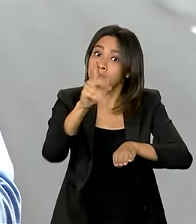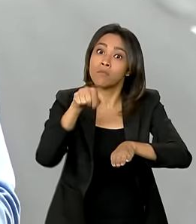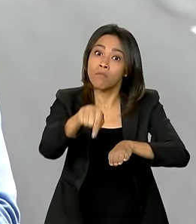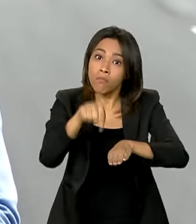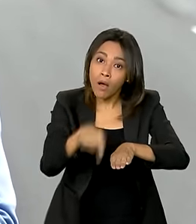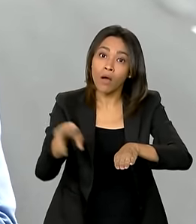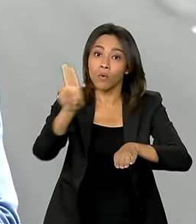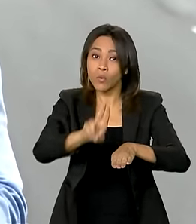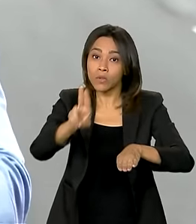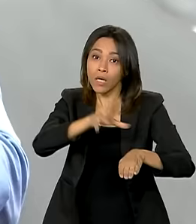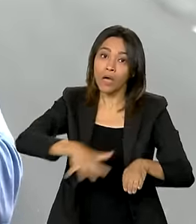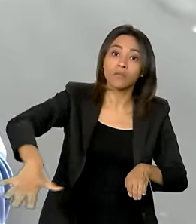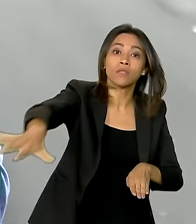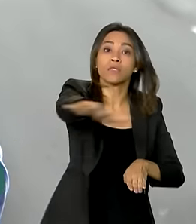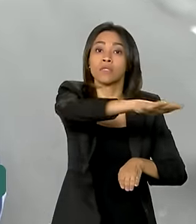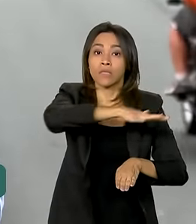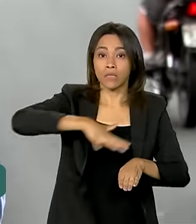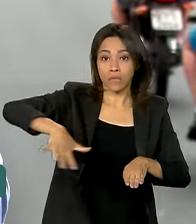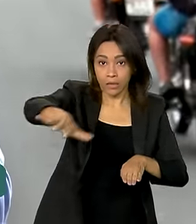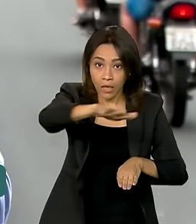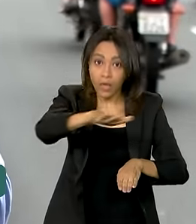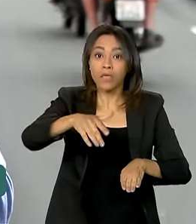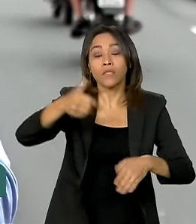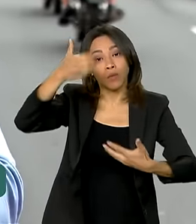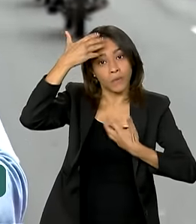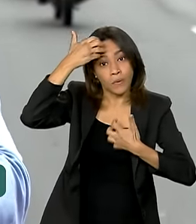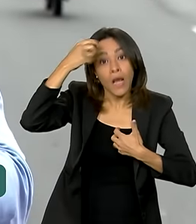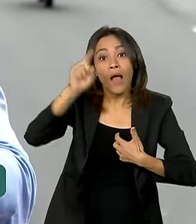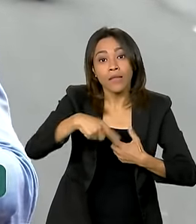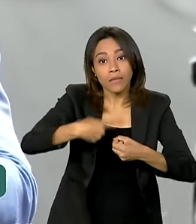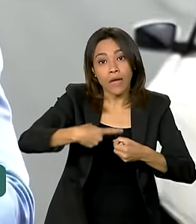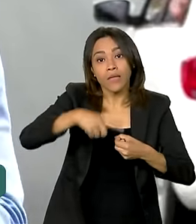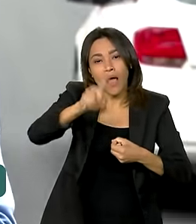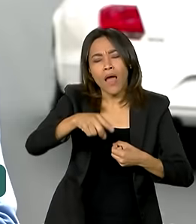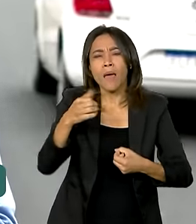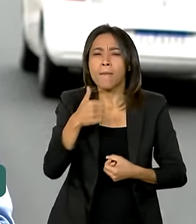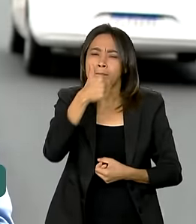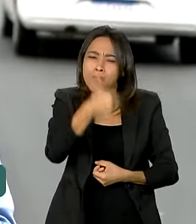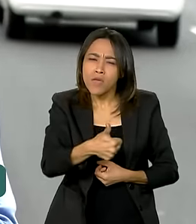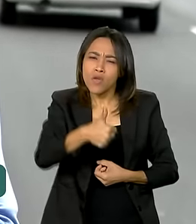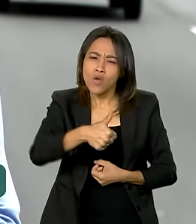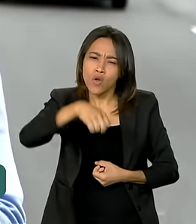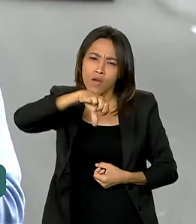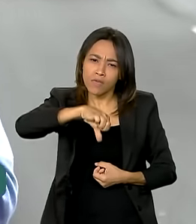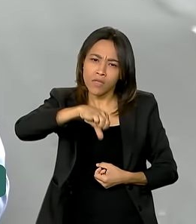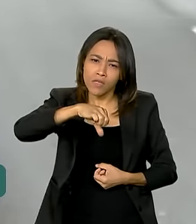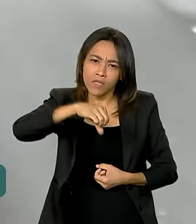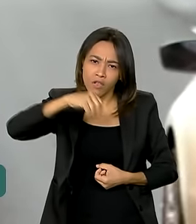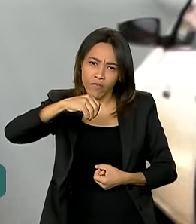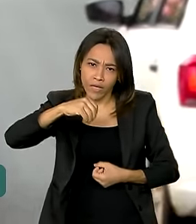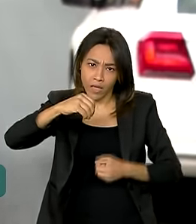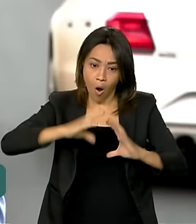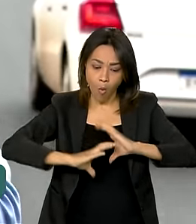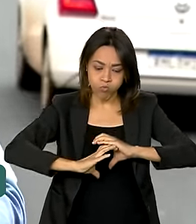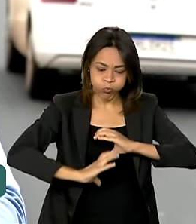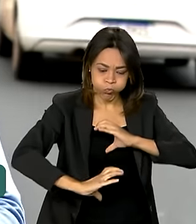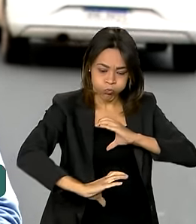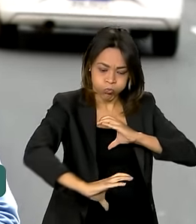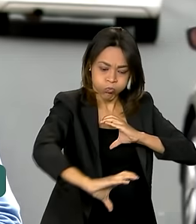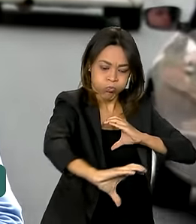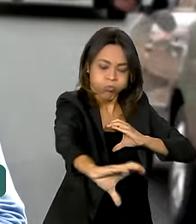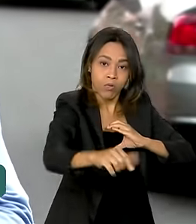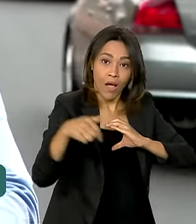trânsito de Araraquara, passa um córrego que foi canalizado na década de 1990. O que era para ser uma